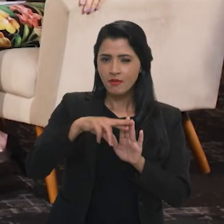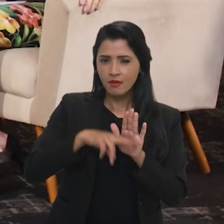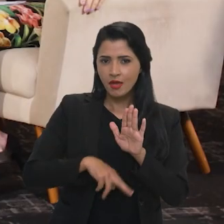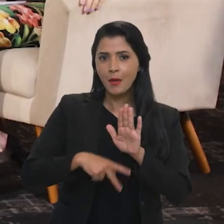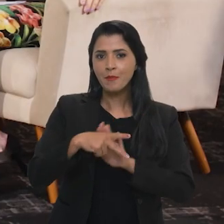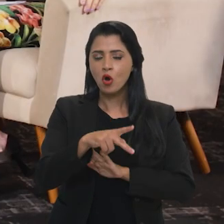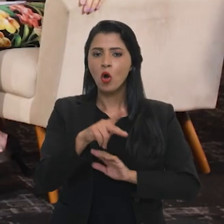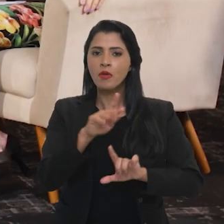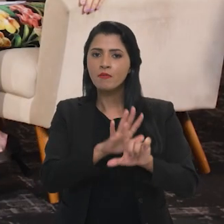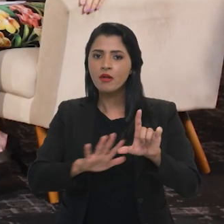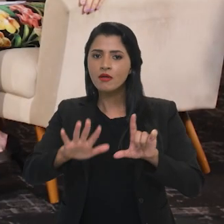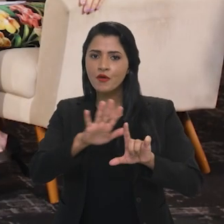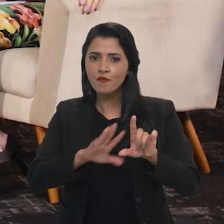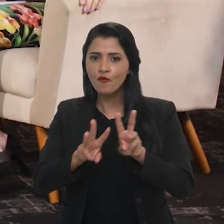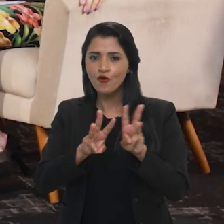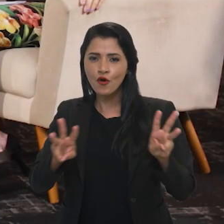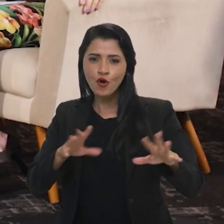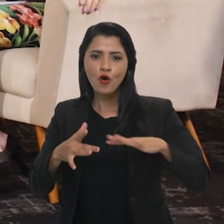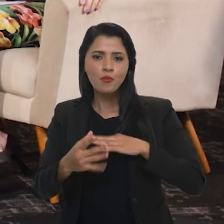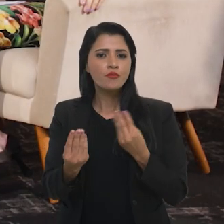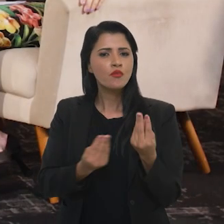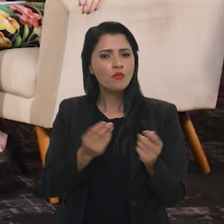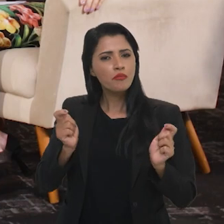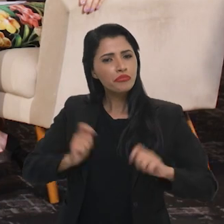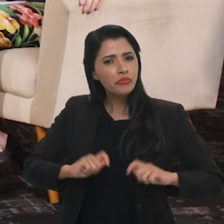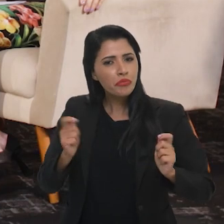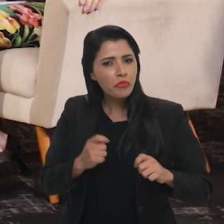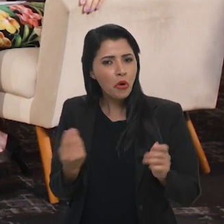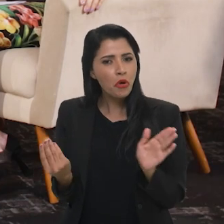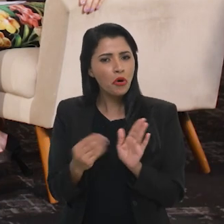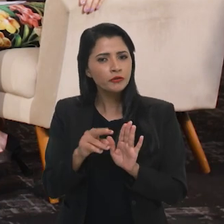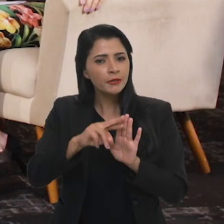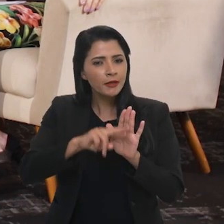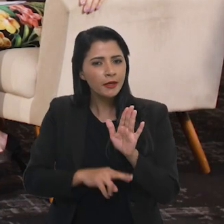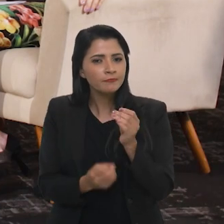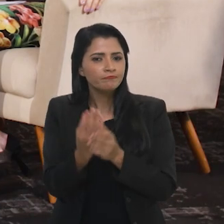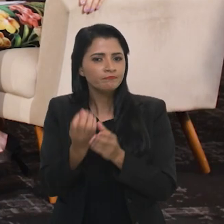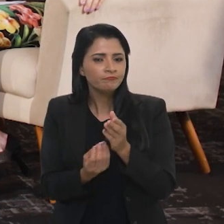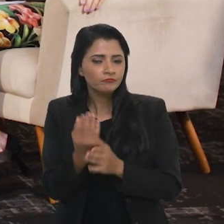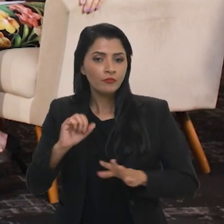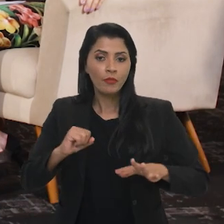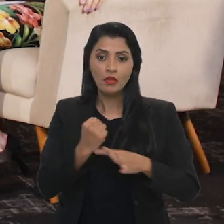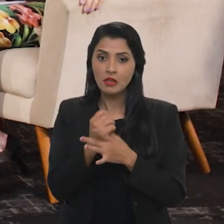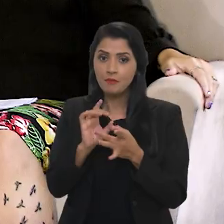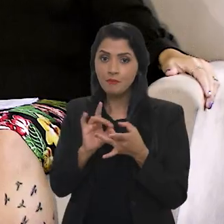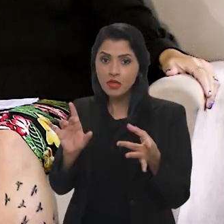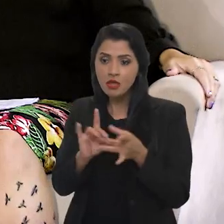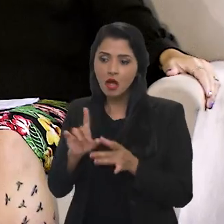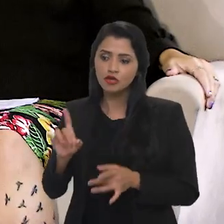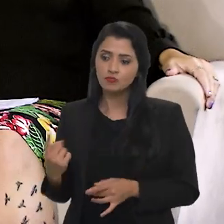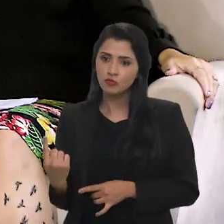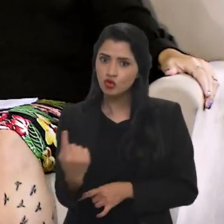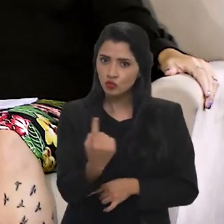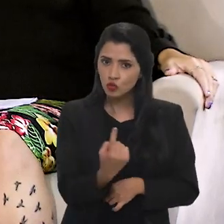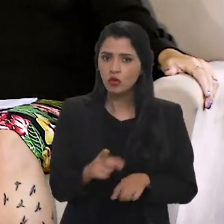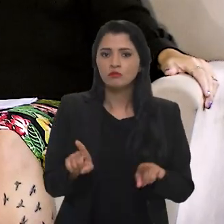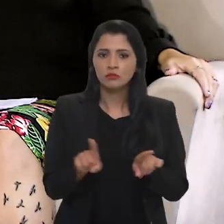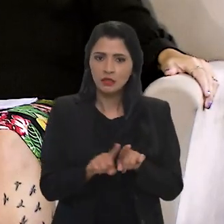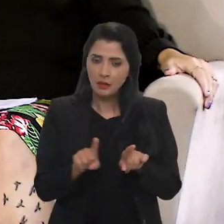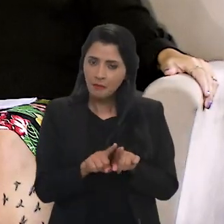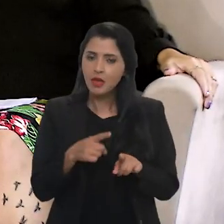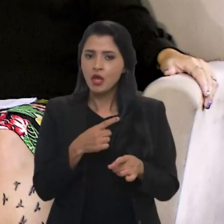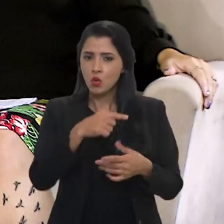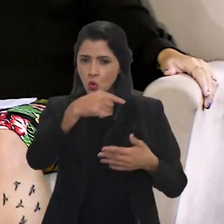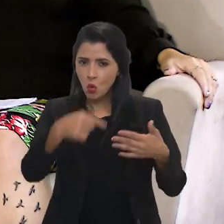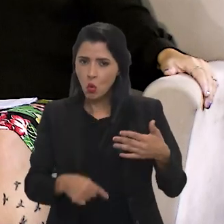regulamentação de plataformas digitais, de que modo a gente pode fazer essa regulamentação, garantir a liberdade individual, mas ainda assim